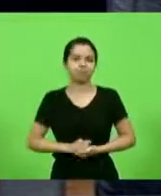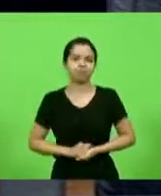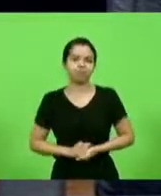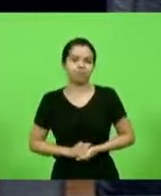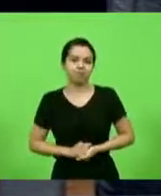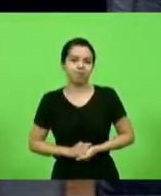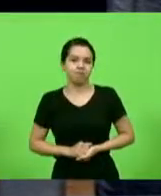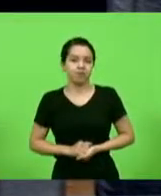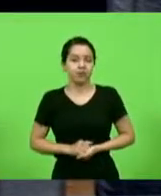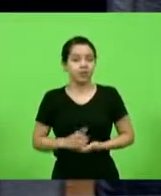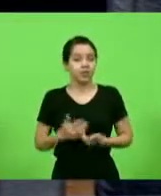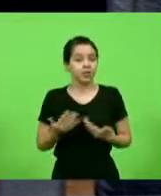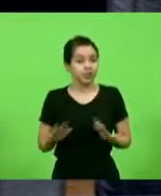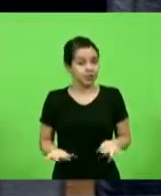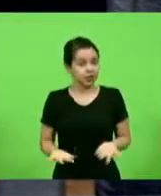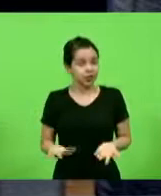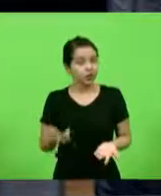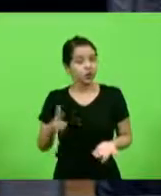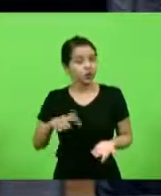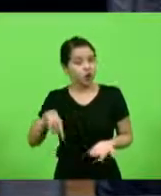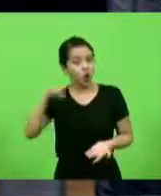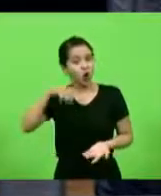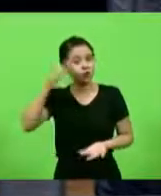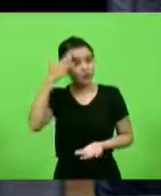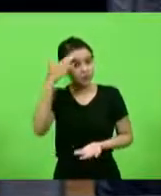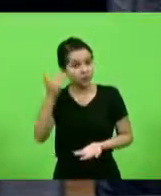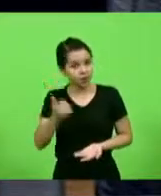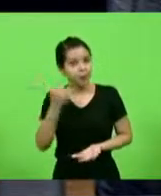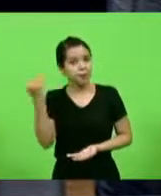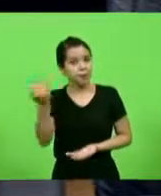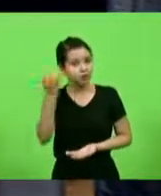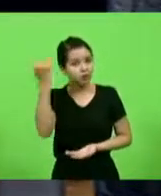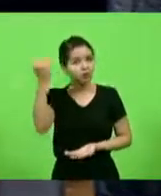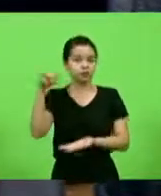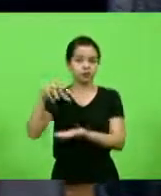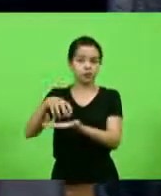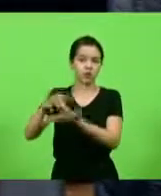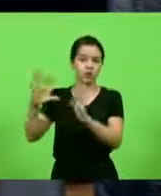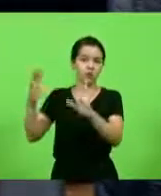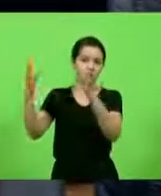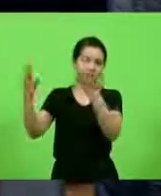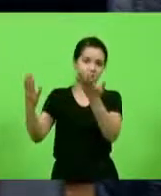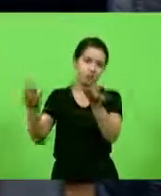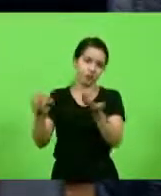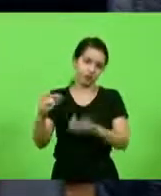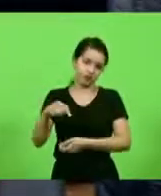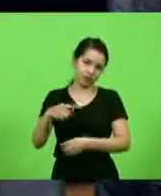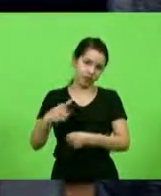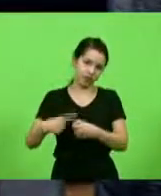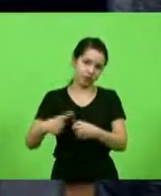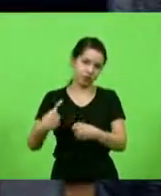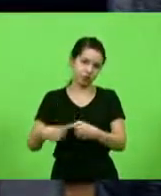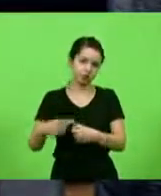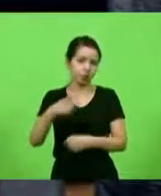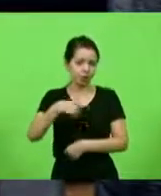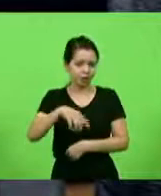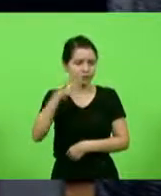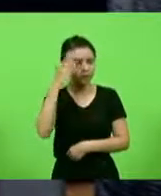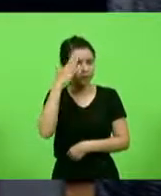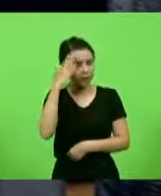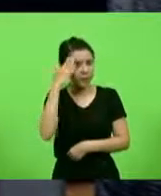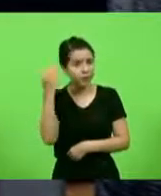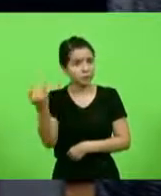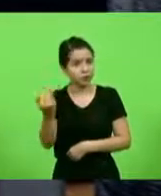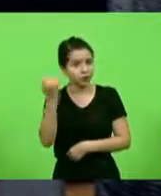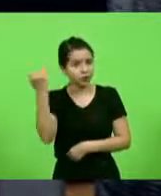E a gente sabe da importância desse centro de convenções para a cidade, a gente sabe da importância que ele tem para